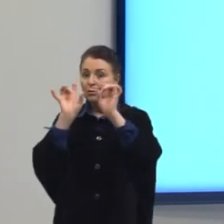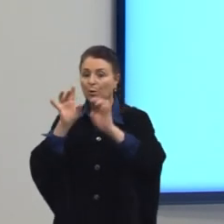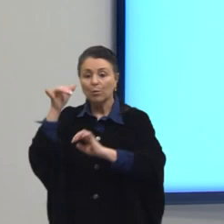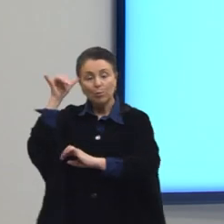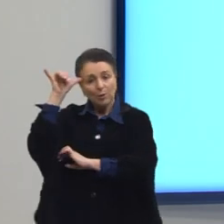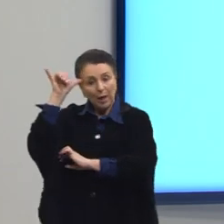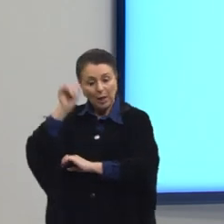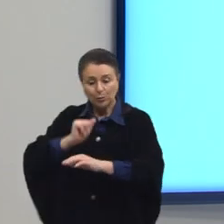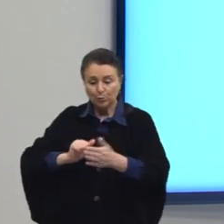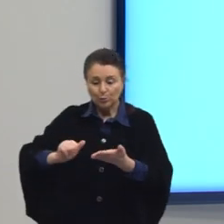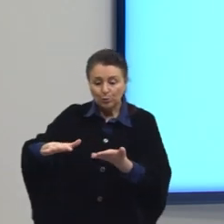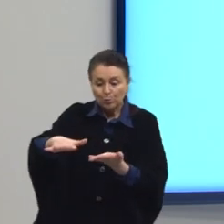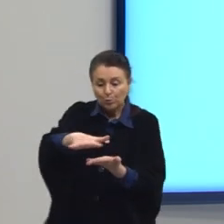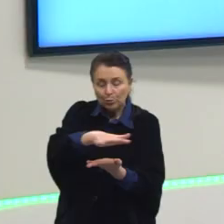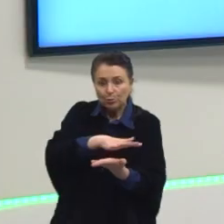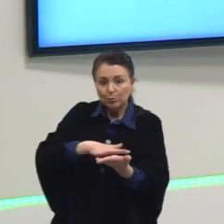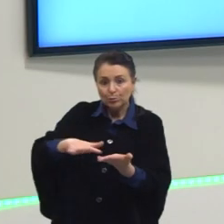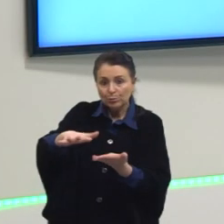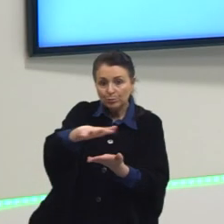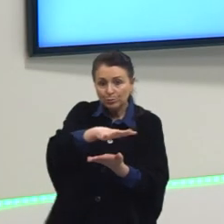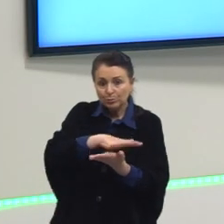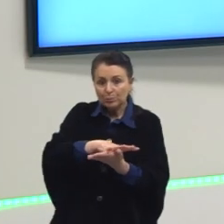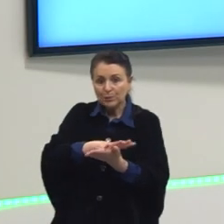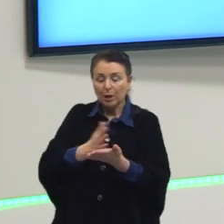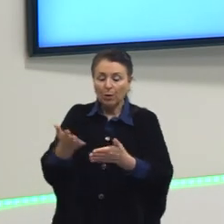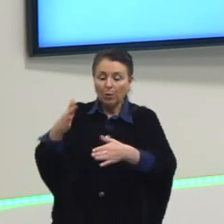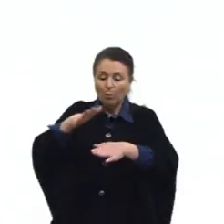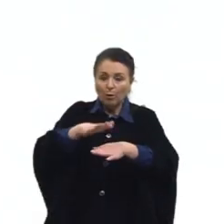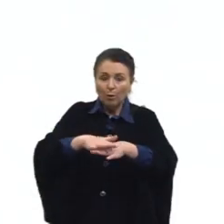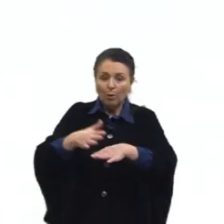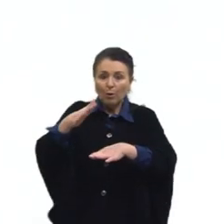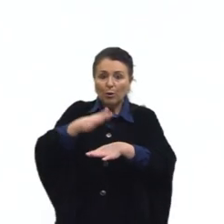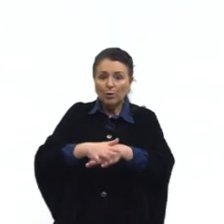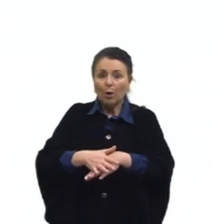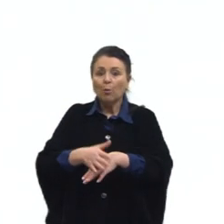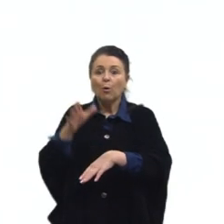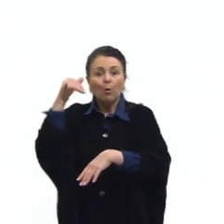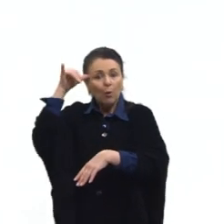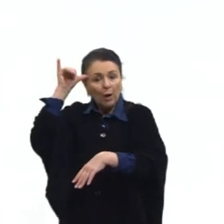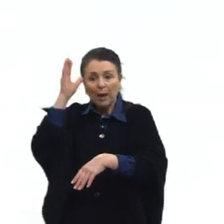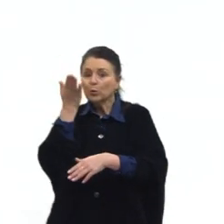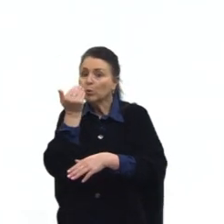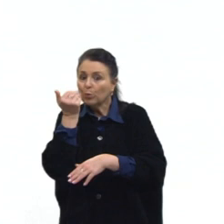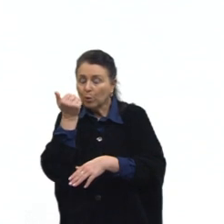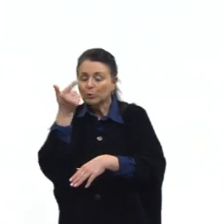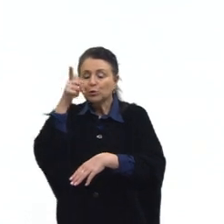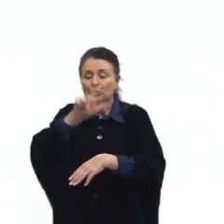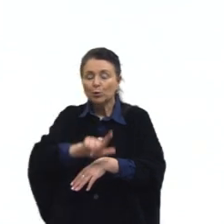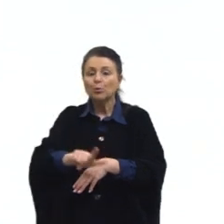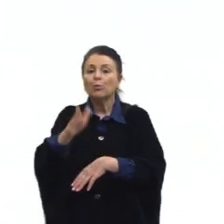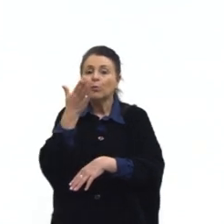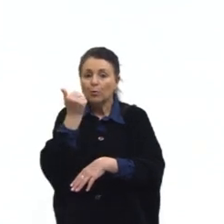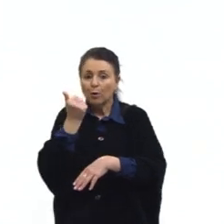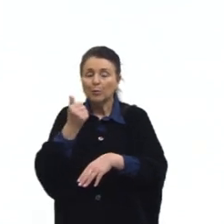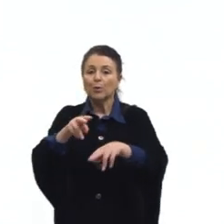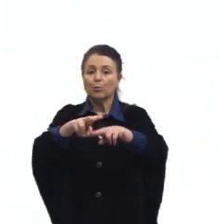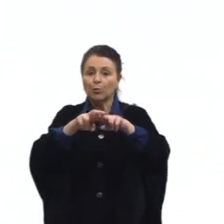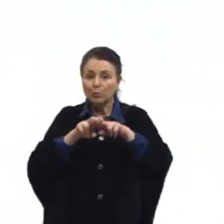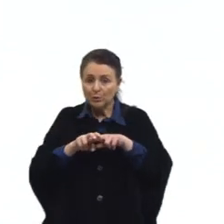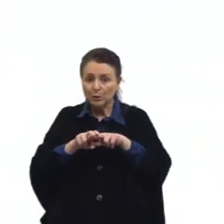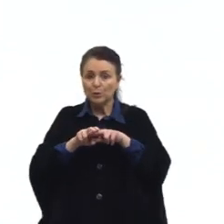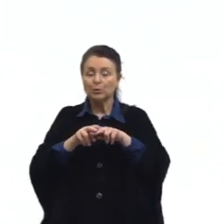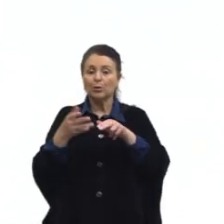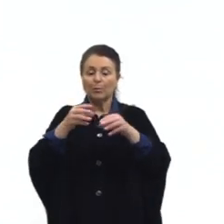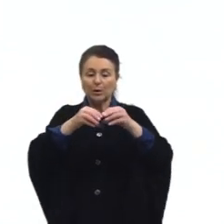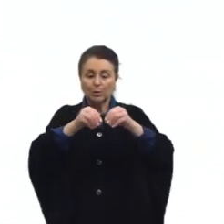e do solo, resulta em sobrepastoreio e no aumento de processos erosivos, né? Então, podemos